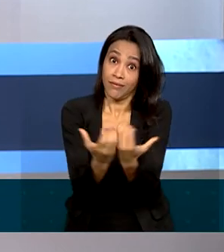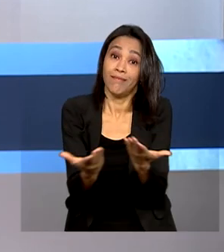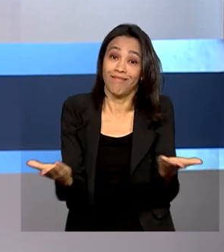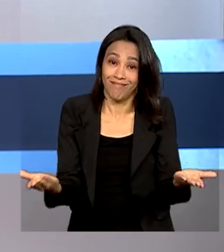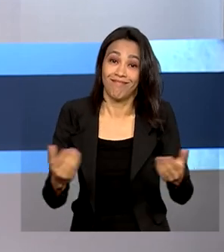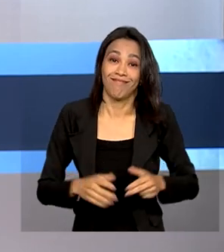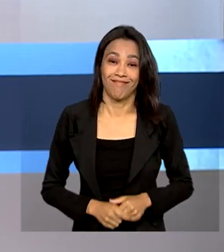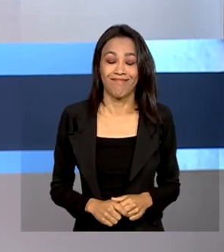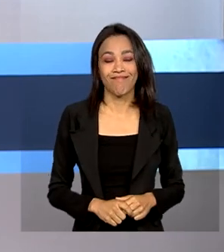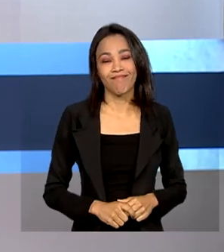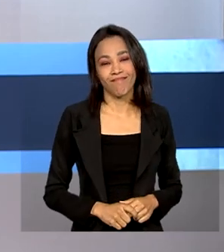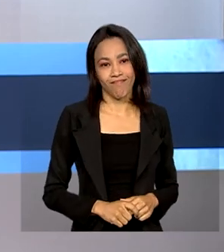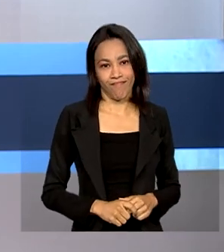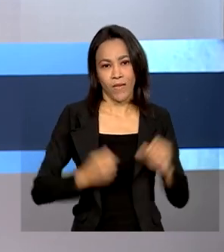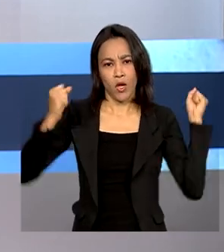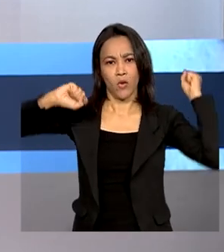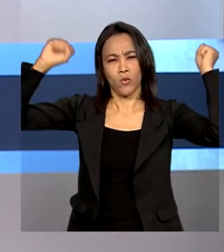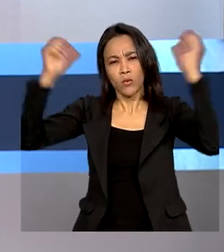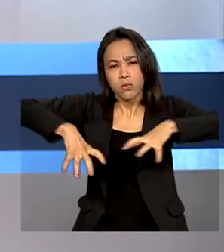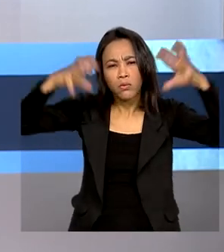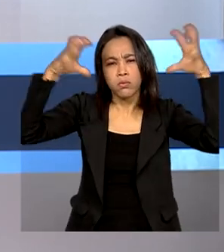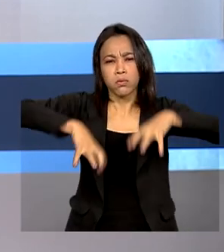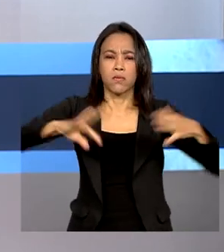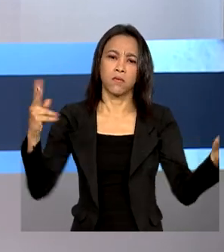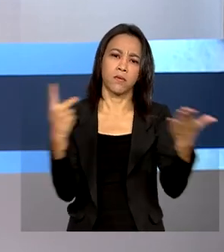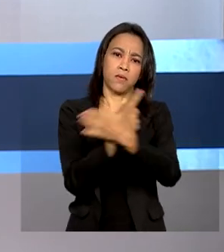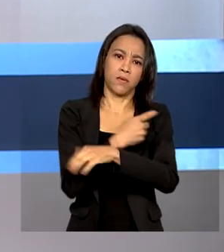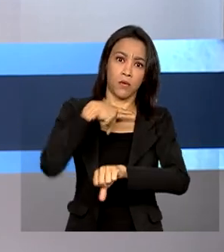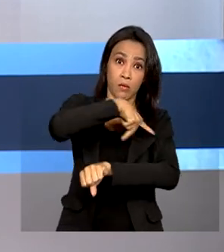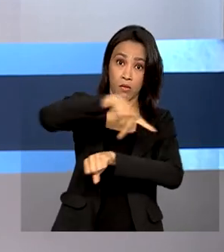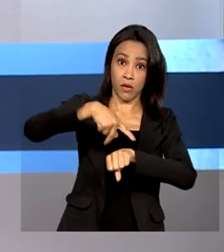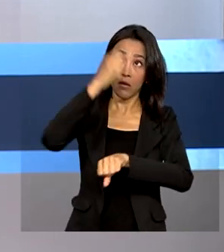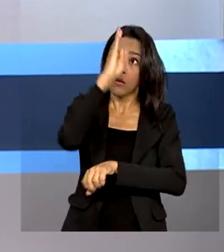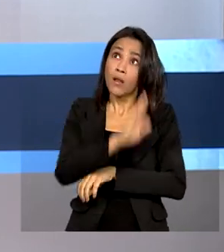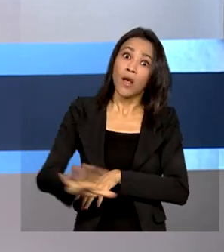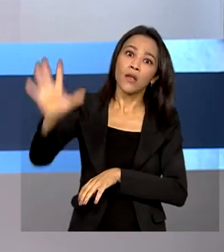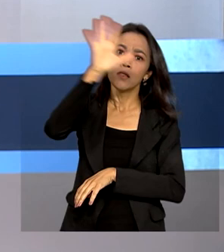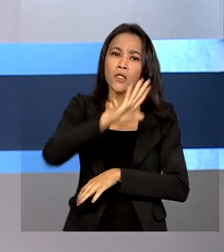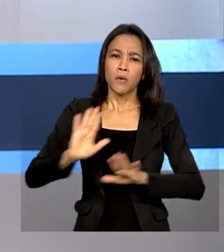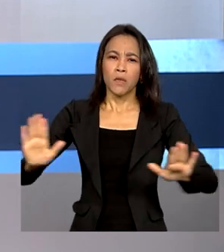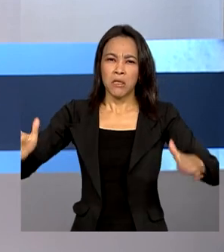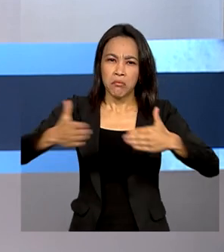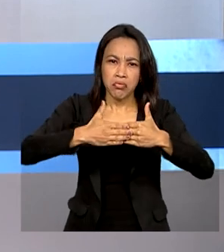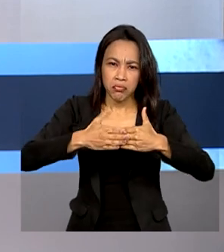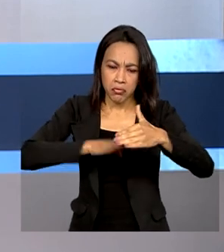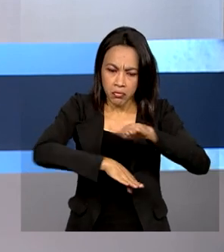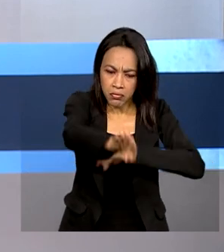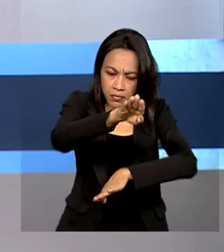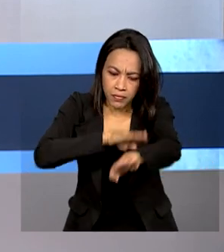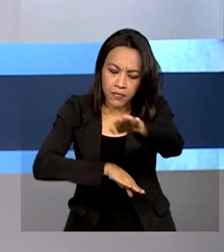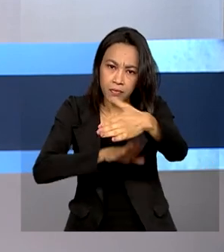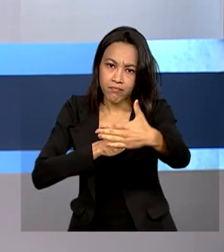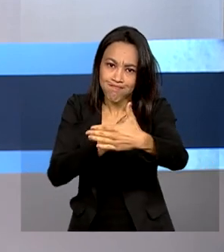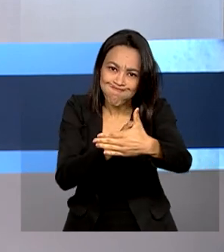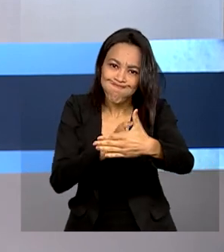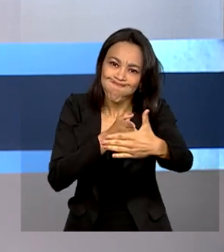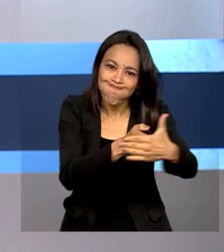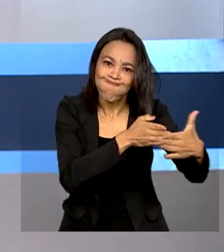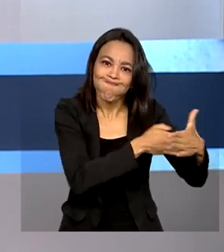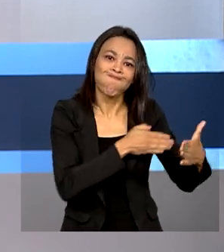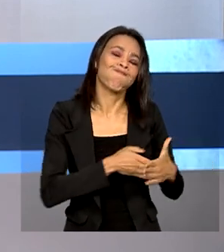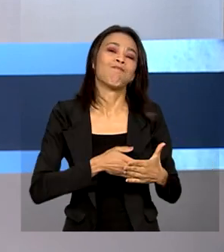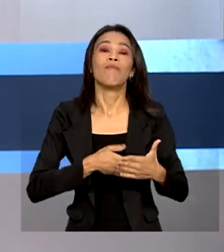Com as chuvas que atingem o país e provocam interdições em rodovias, os passageiros do transporte rodoviário